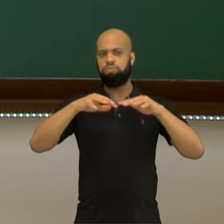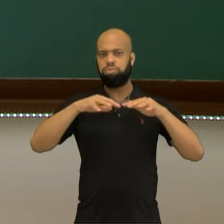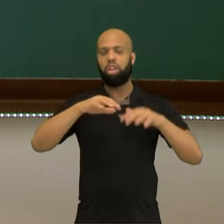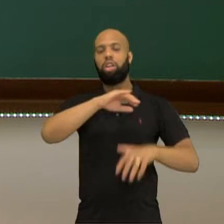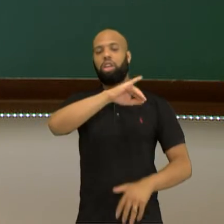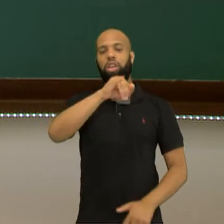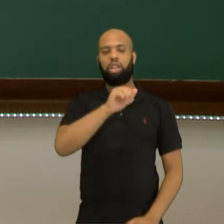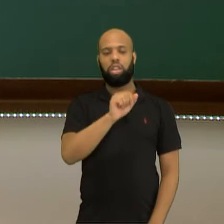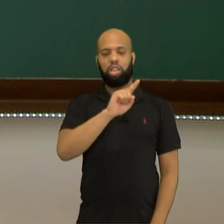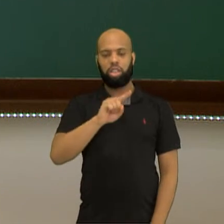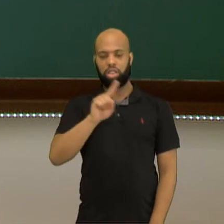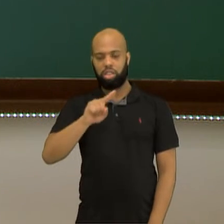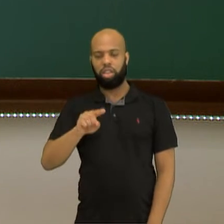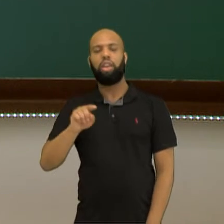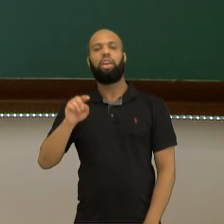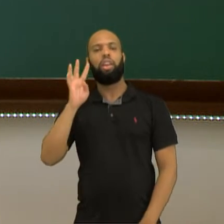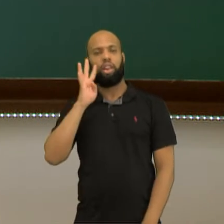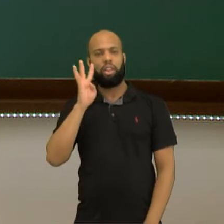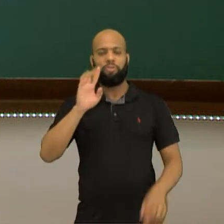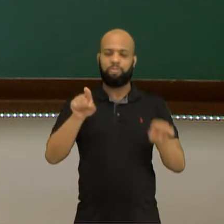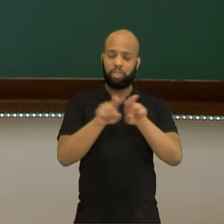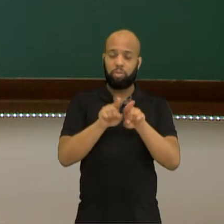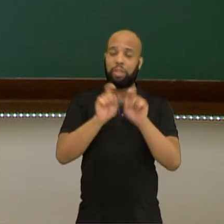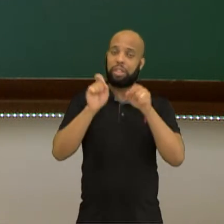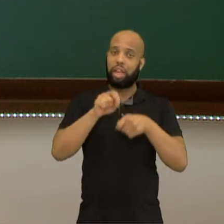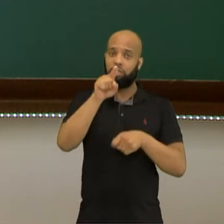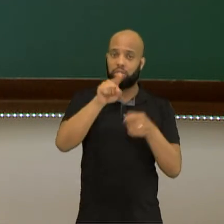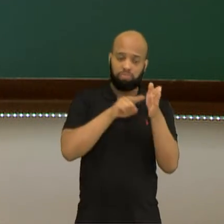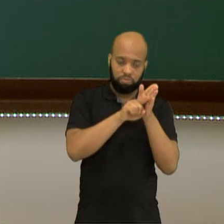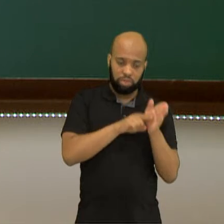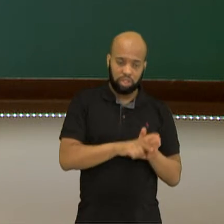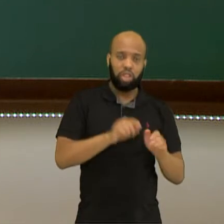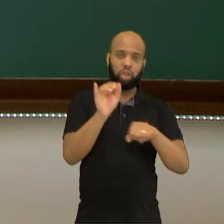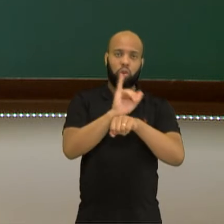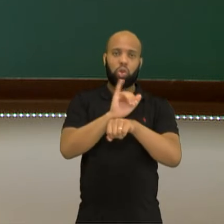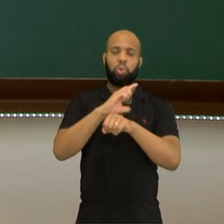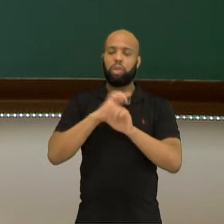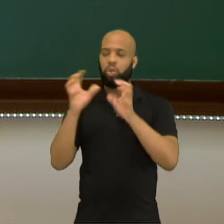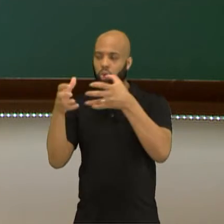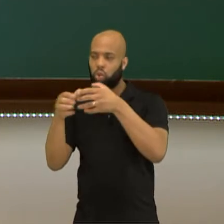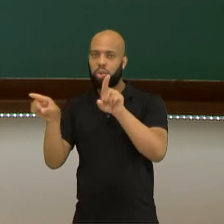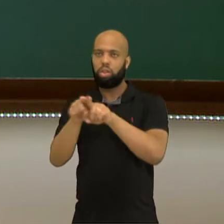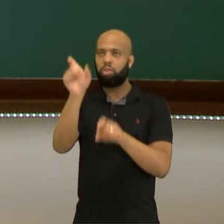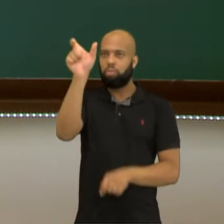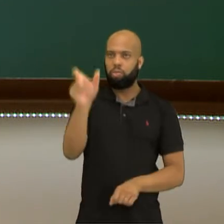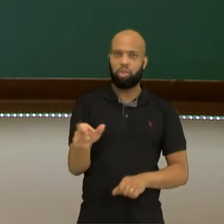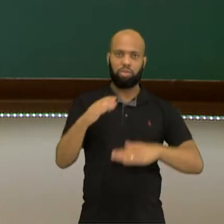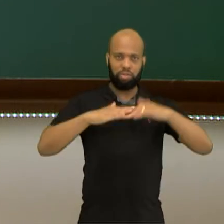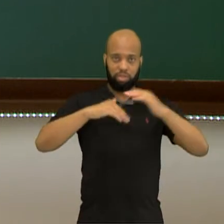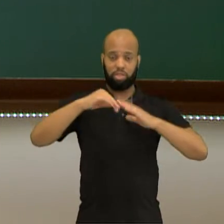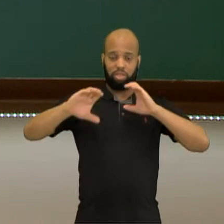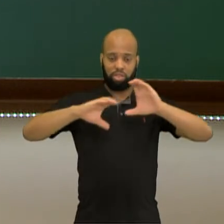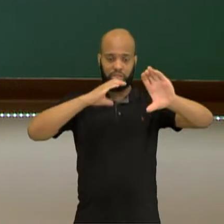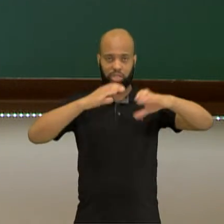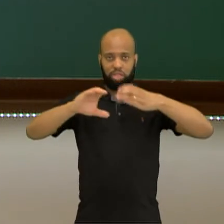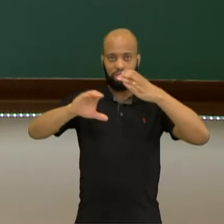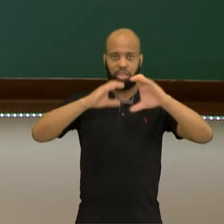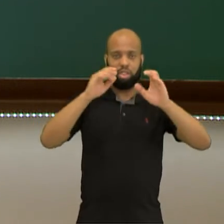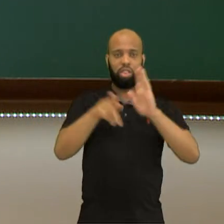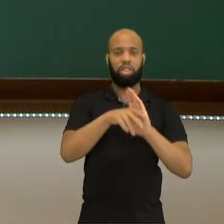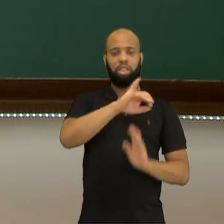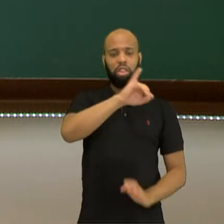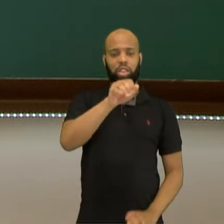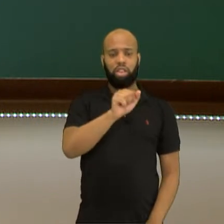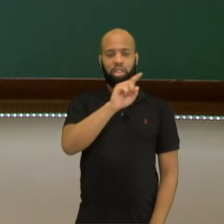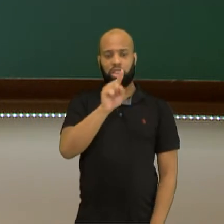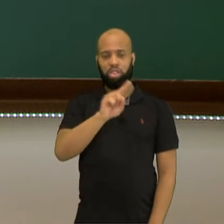você a procurar aí no YouTube vários cantores, grupos musicais que trabalham com jazz. E a característica, essência do jazz